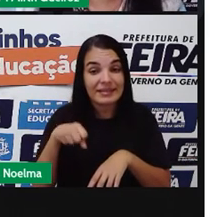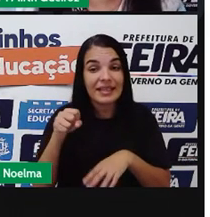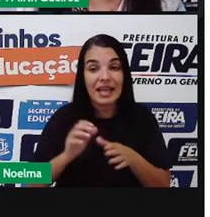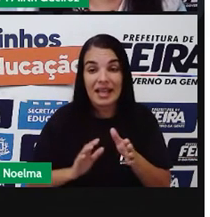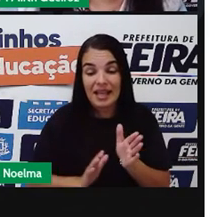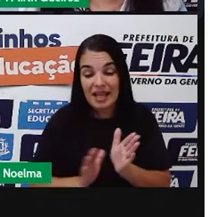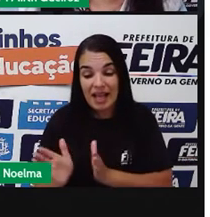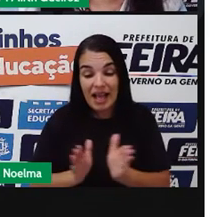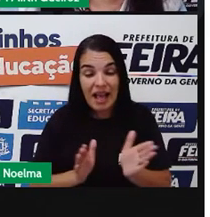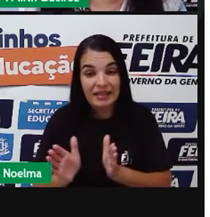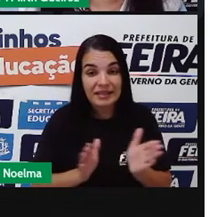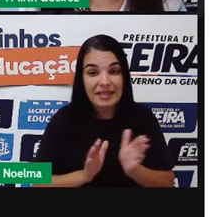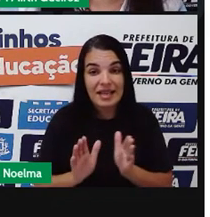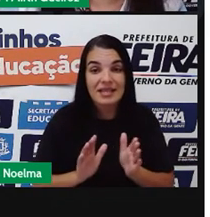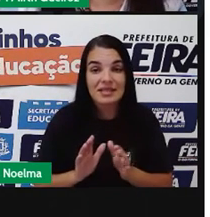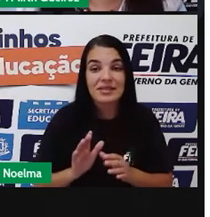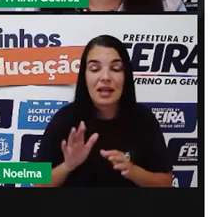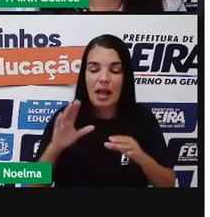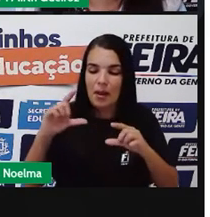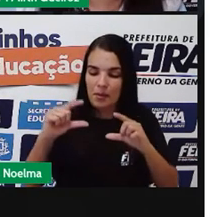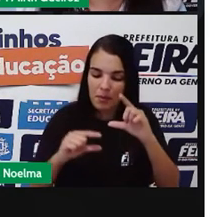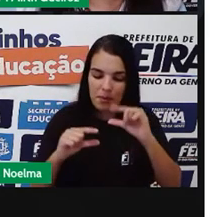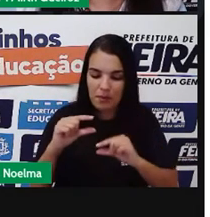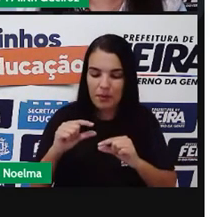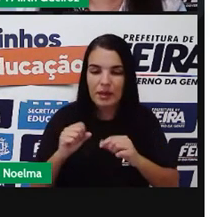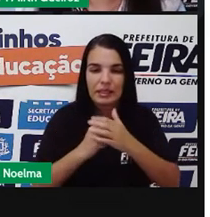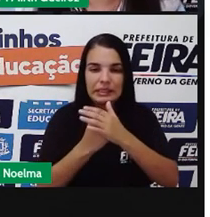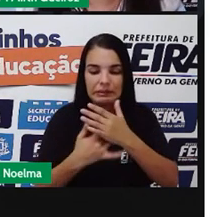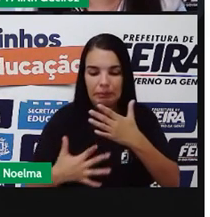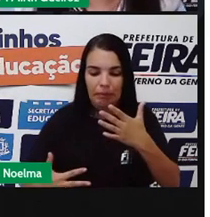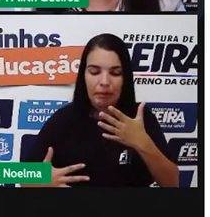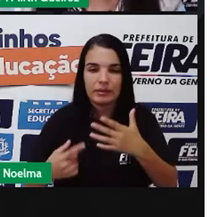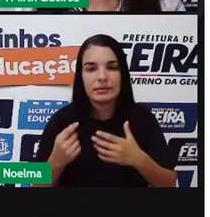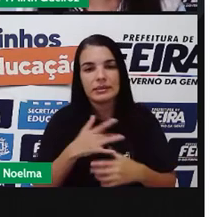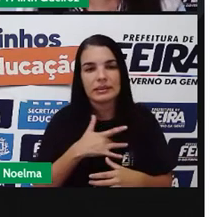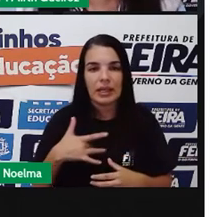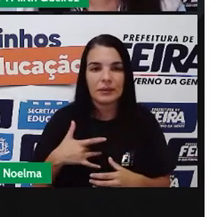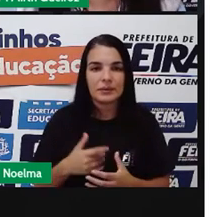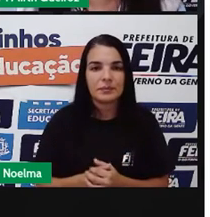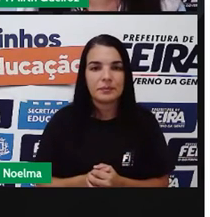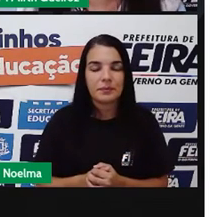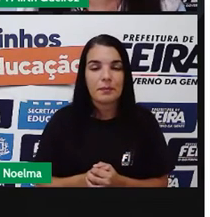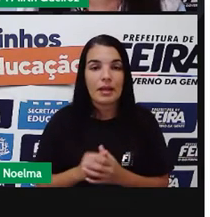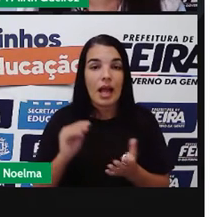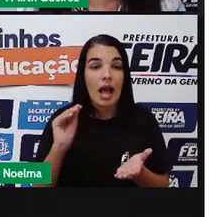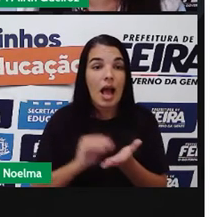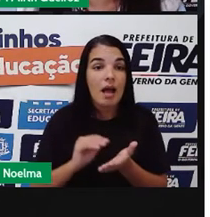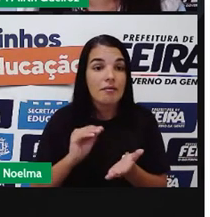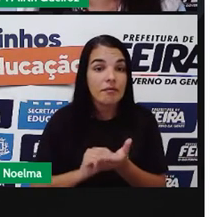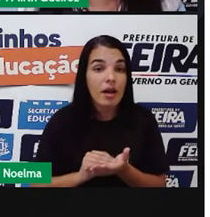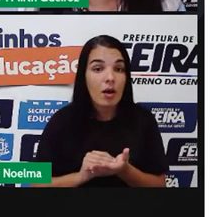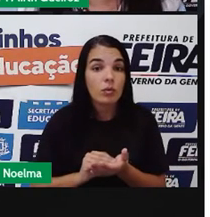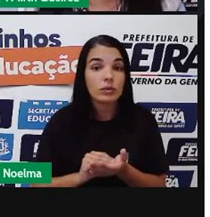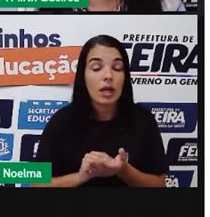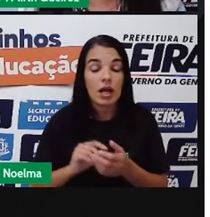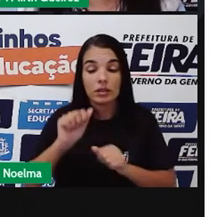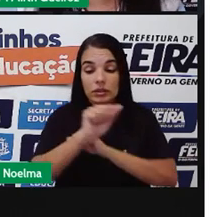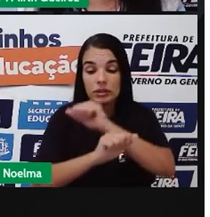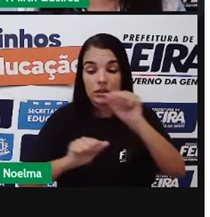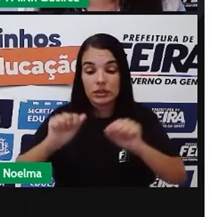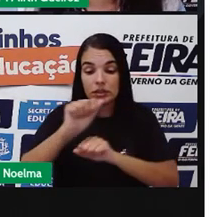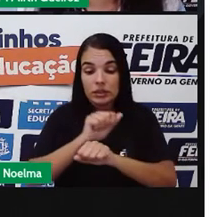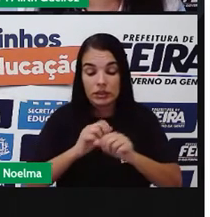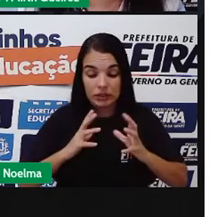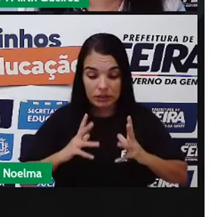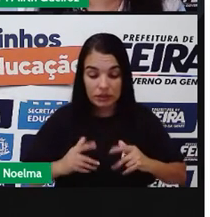gastos em tratamento de saúde. A falta de saneamento básico também tem impacto no desenvolvimento